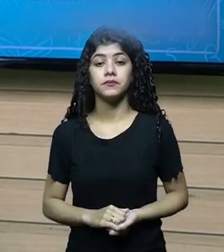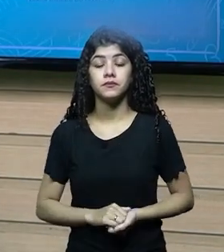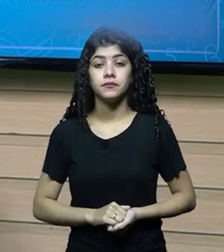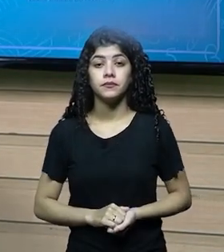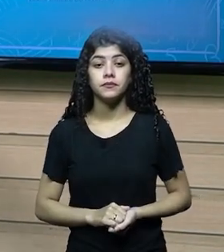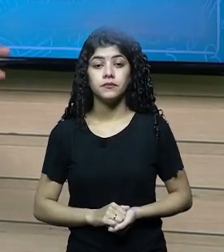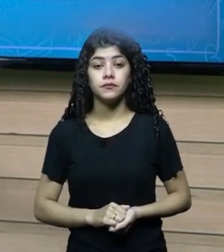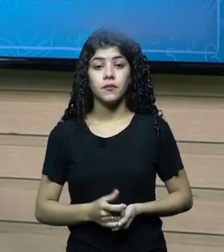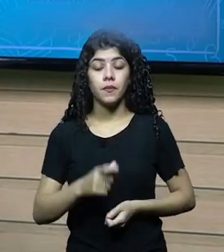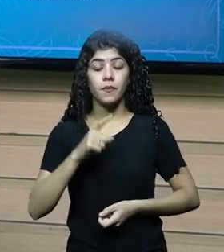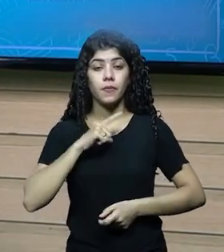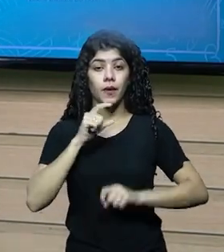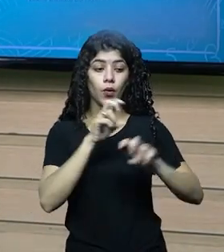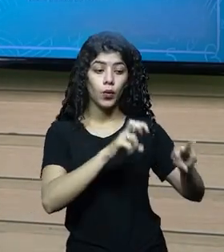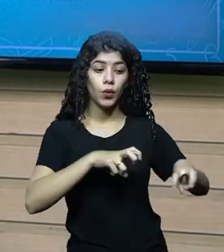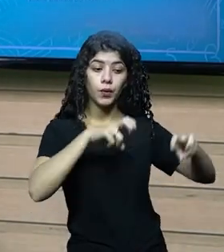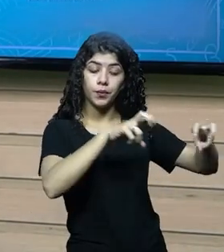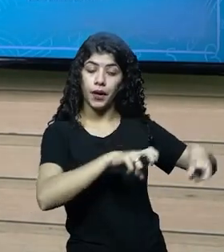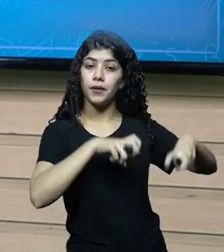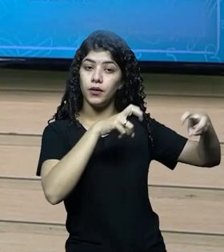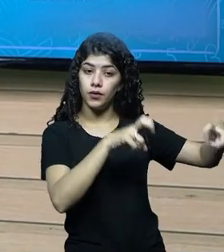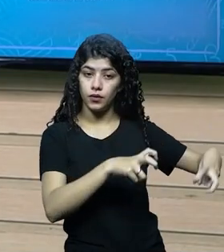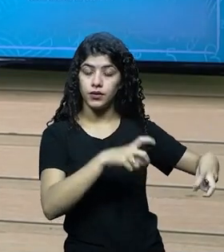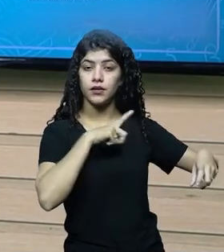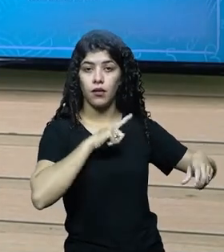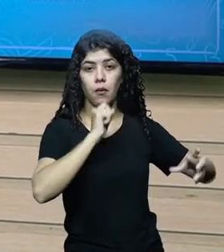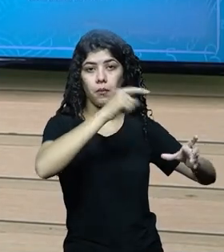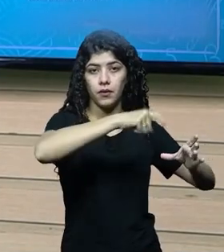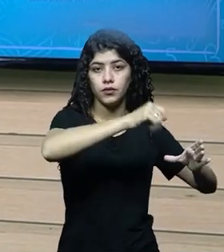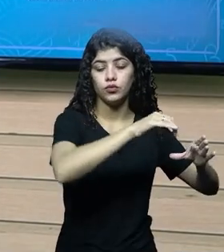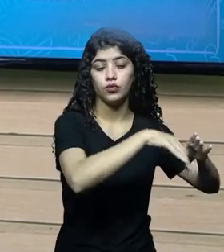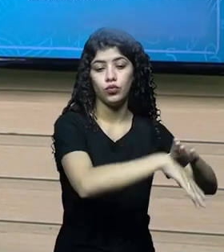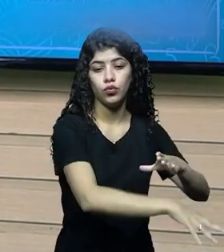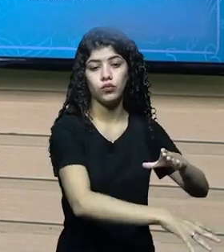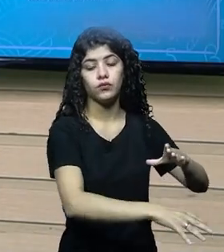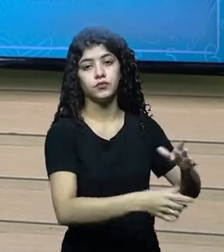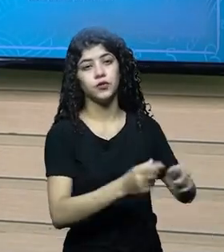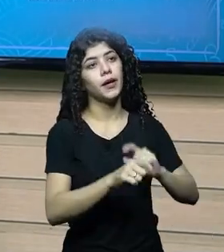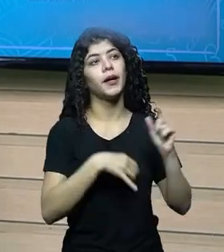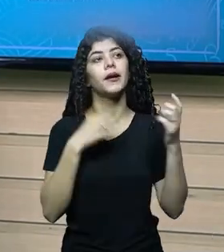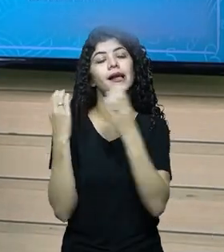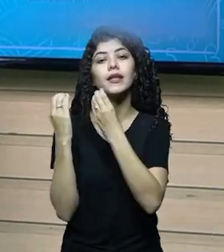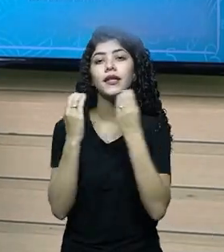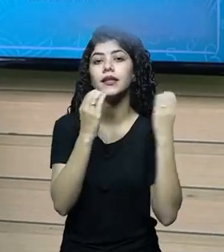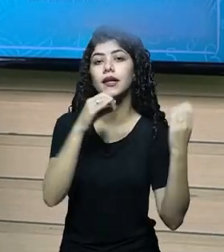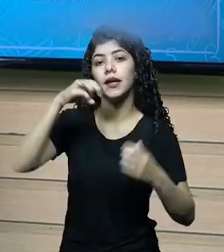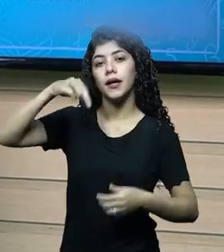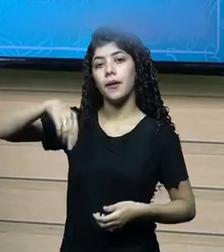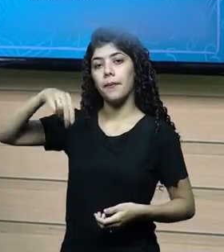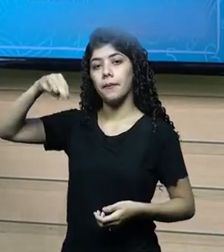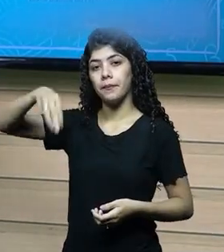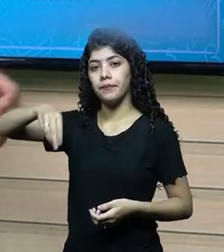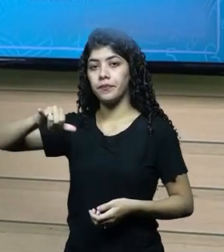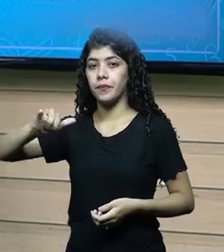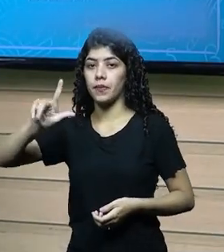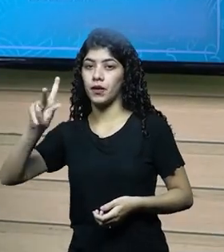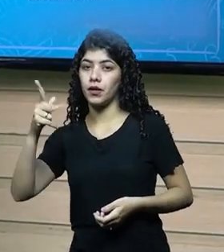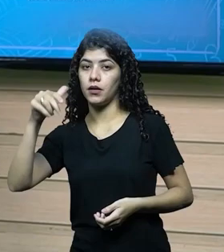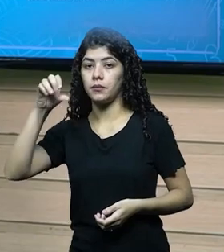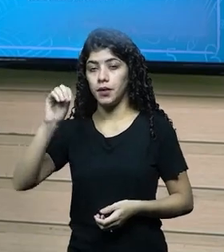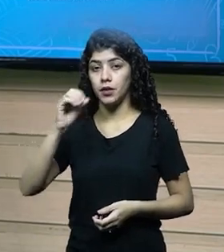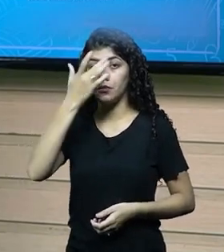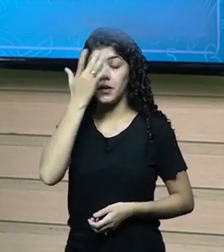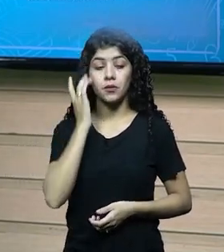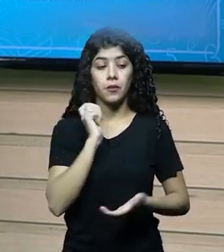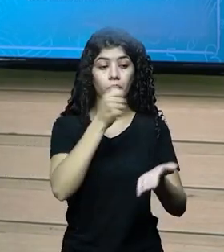lavoura, né? No caso eu fiz um plantio lá, de uma safra de milho e contrato uma mão de obra para cuidar, para ajudar,